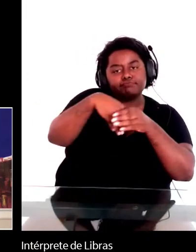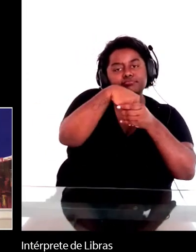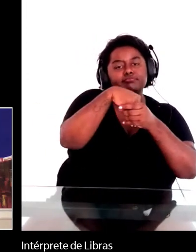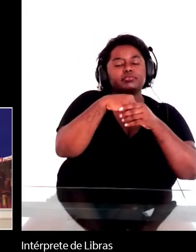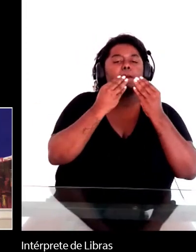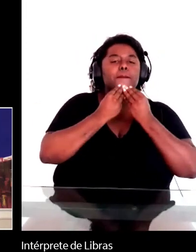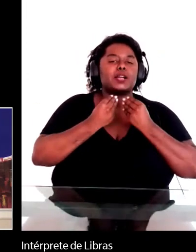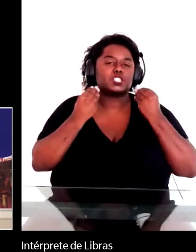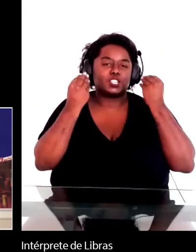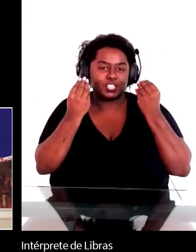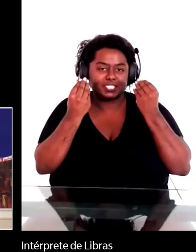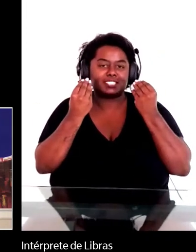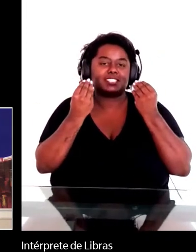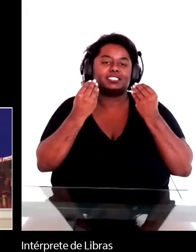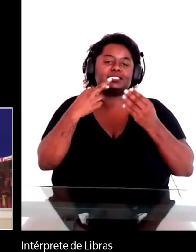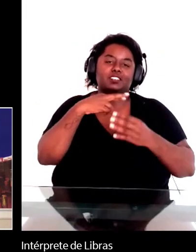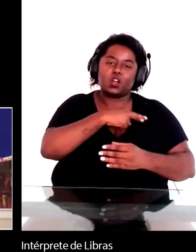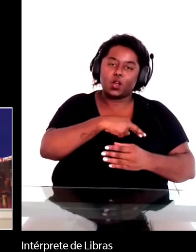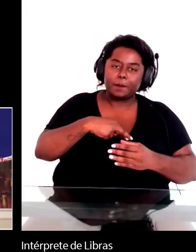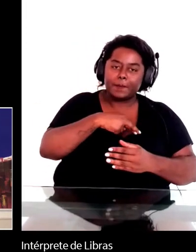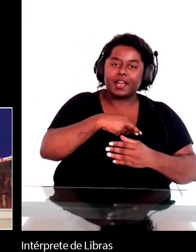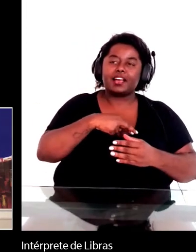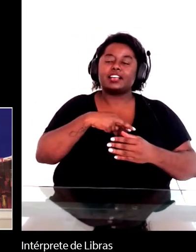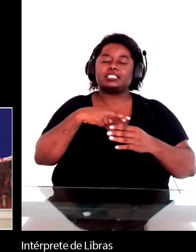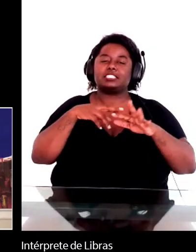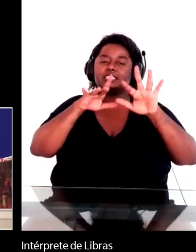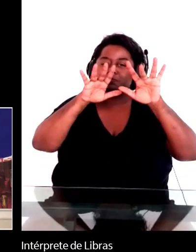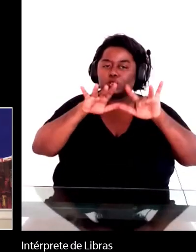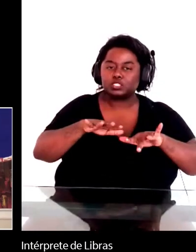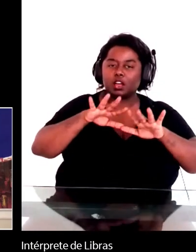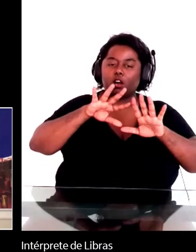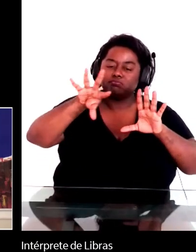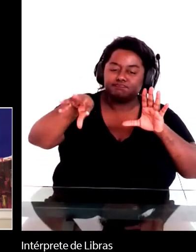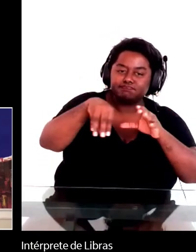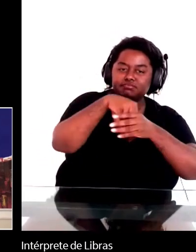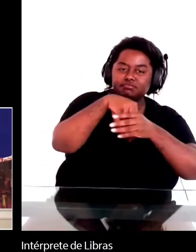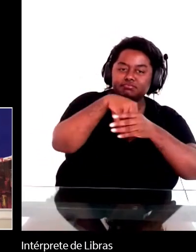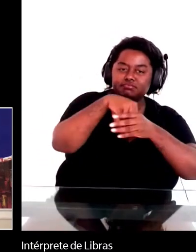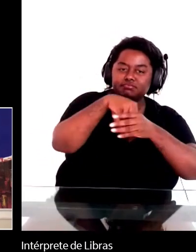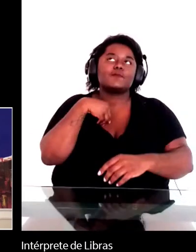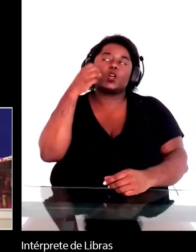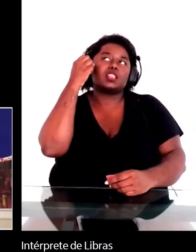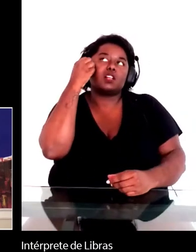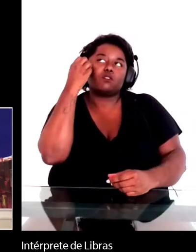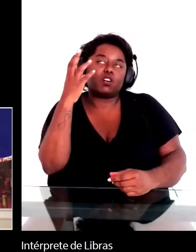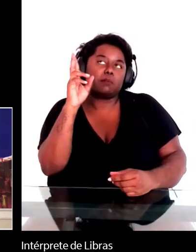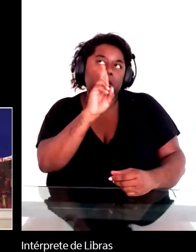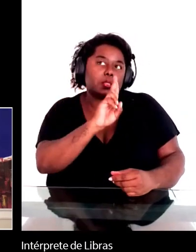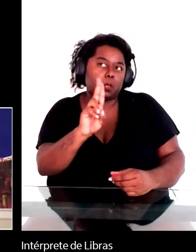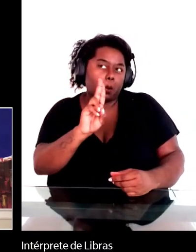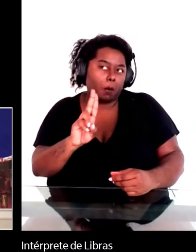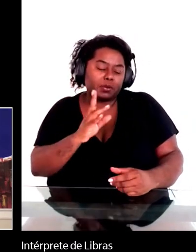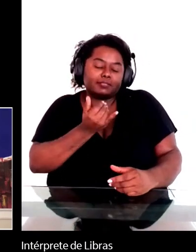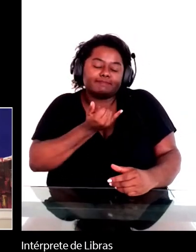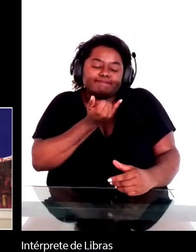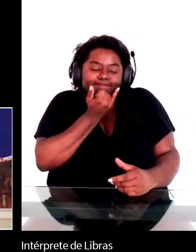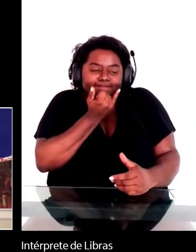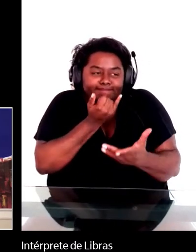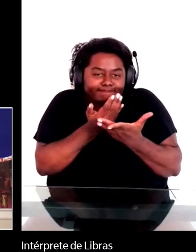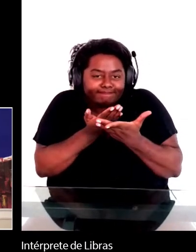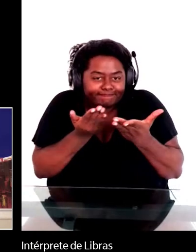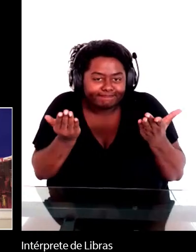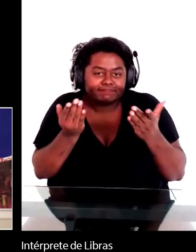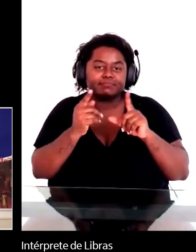nos seus romances etc na sua produção literária eu não vou lembrar agora dos nomes eu peço desculpa mas